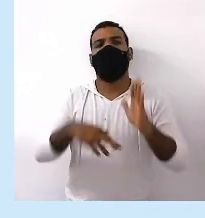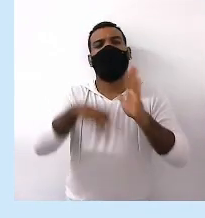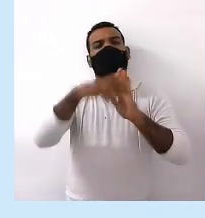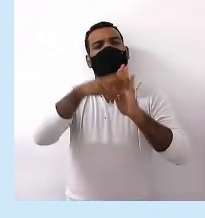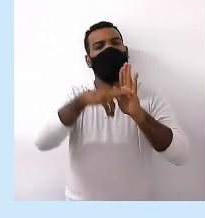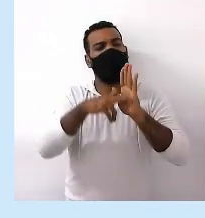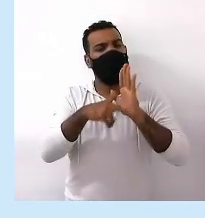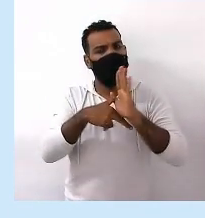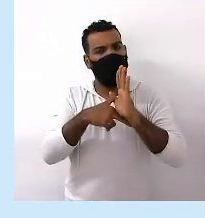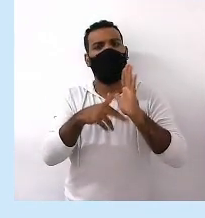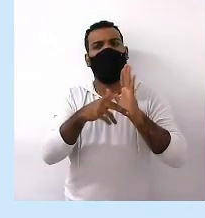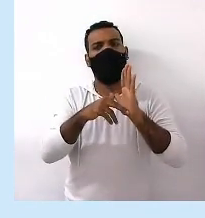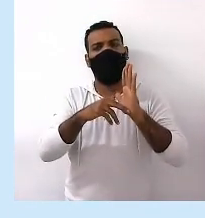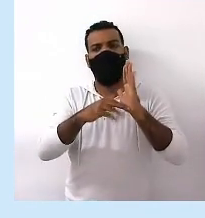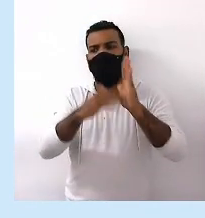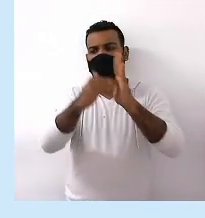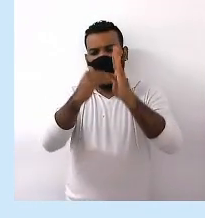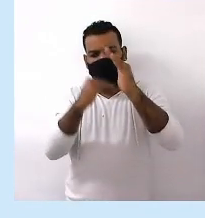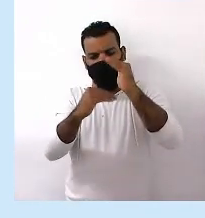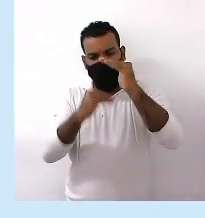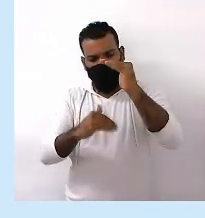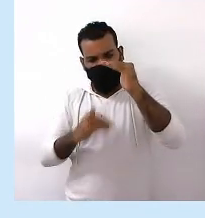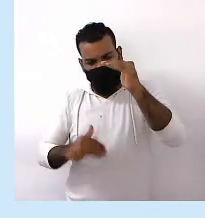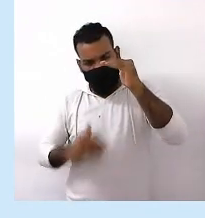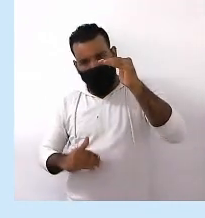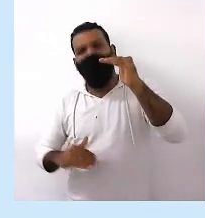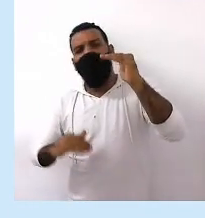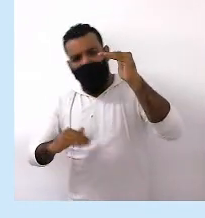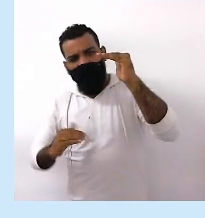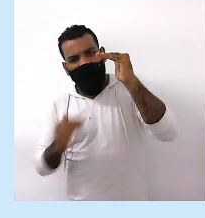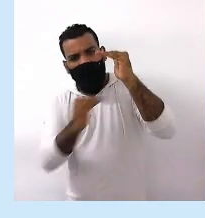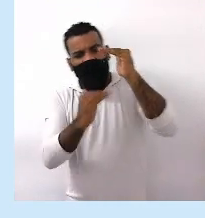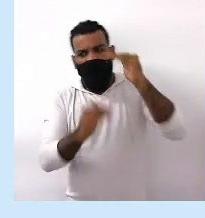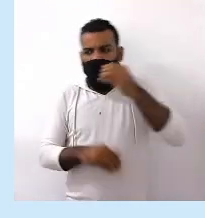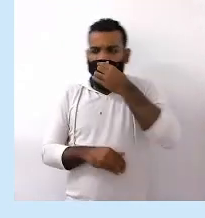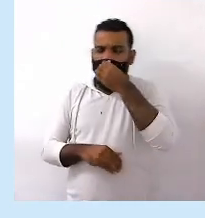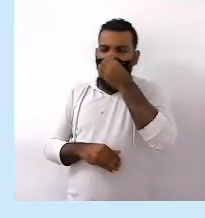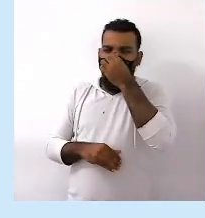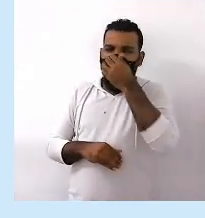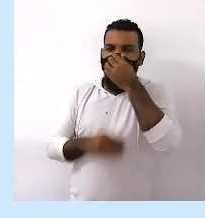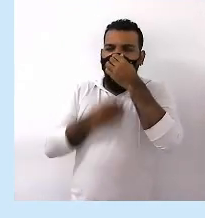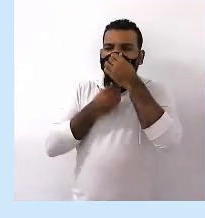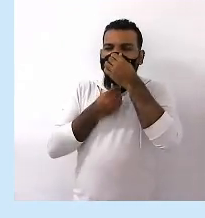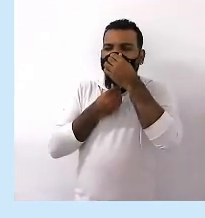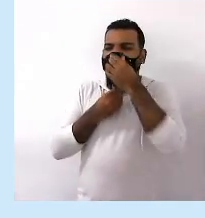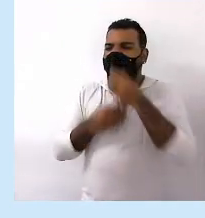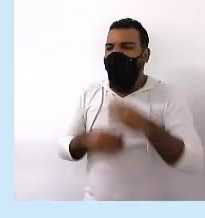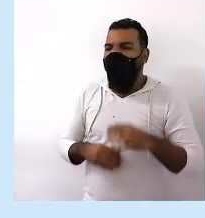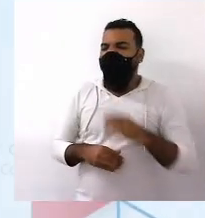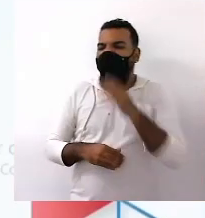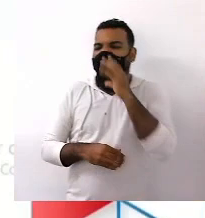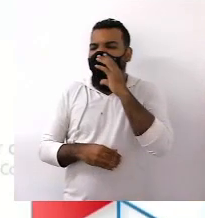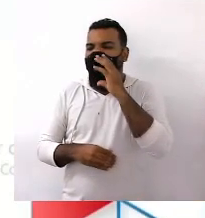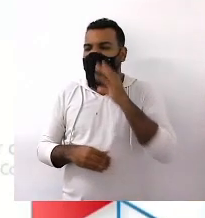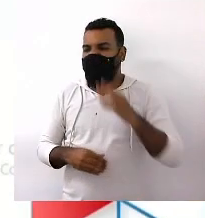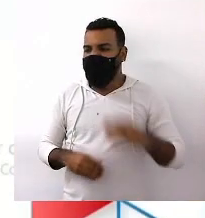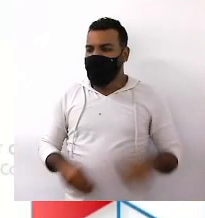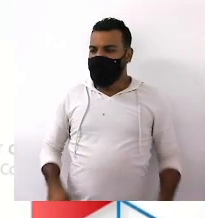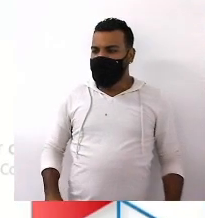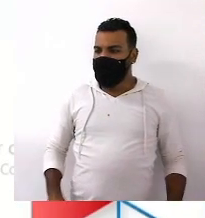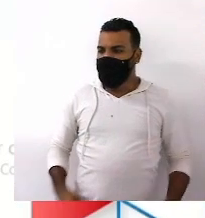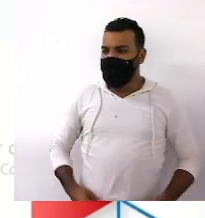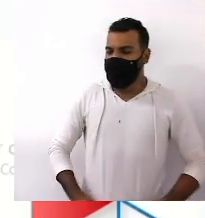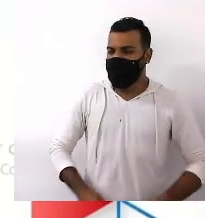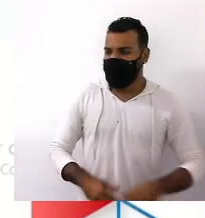que vivem Abaixo Vamos colocar assim Dessa declaração E mais uma vez Observe a linguagem Linguagem pessoal